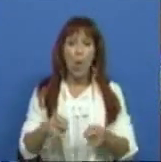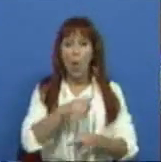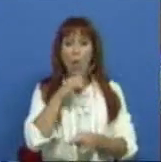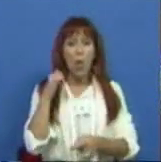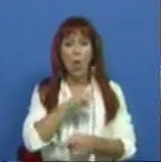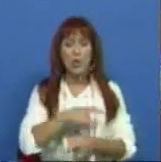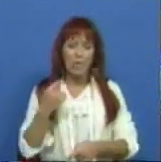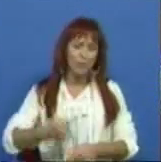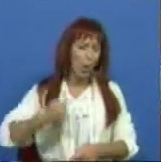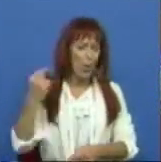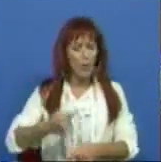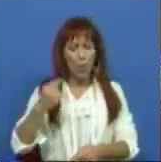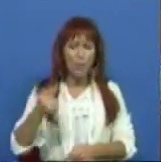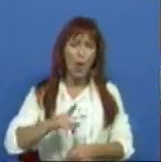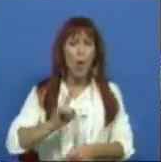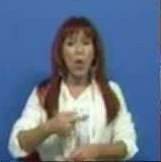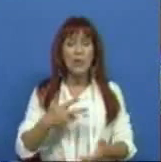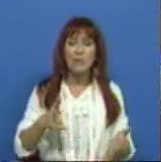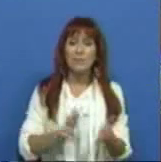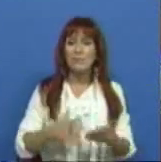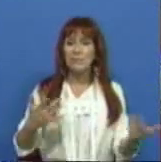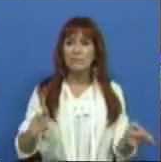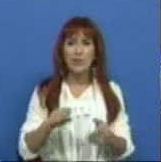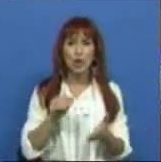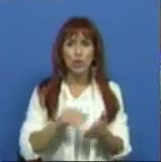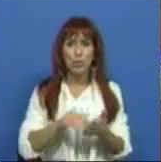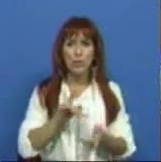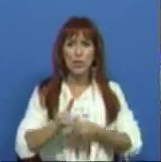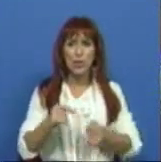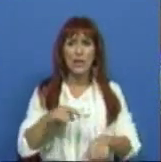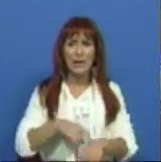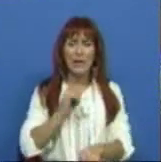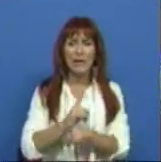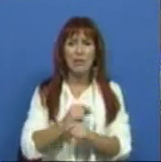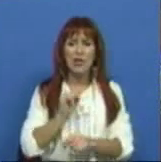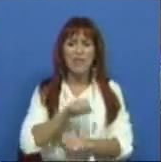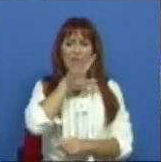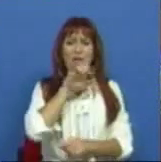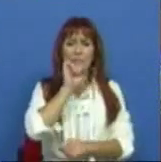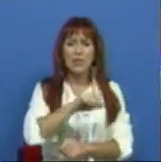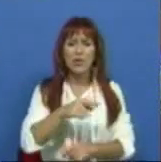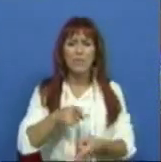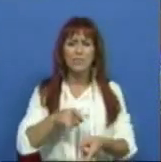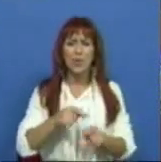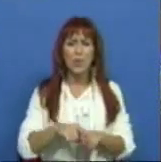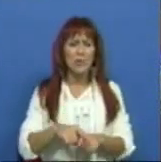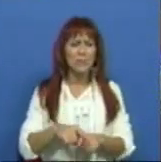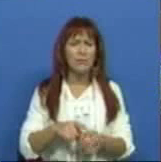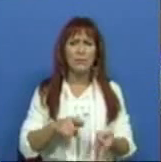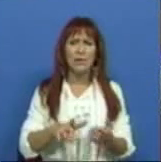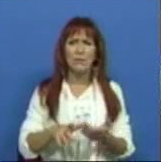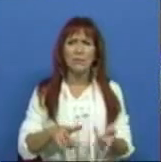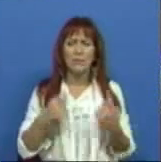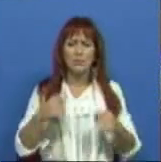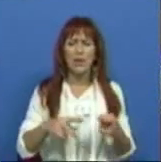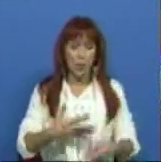sofrem diariamente o que é a realidade da pobreza e ao mesmo tempo as suas famílias são assaltadas pelo